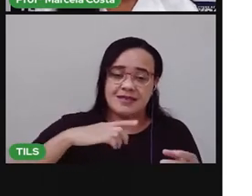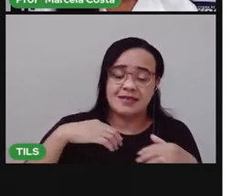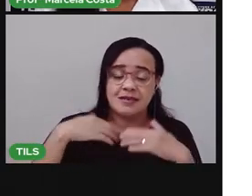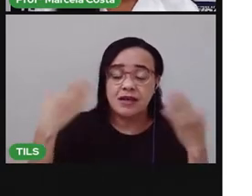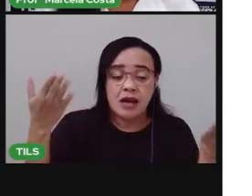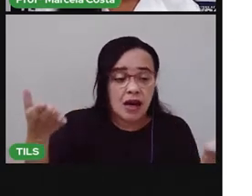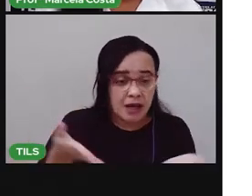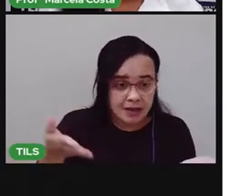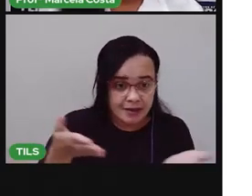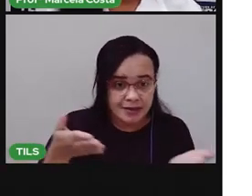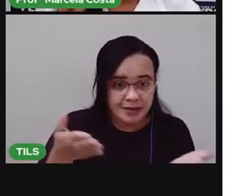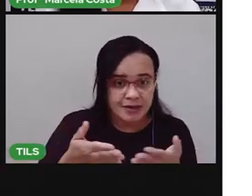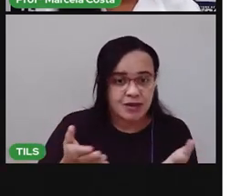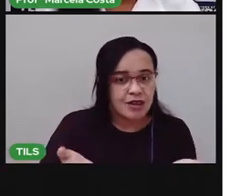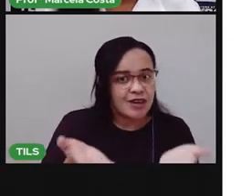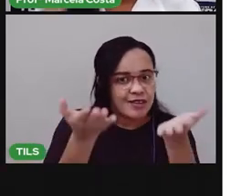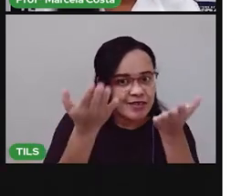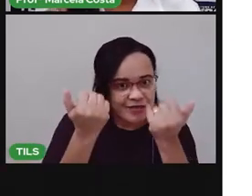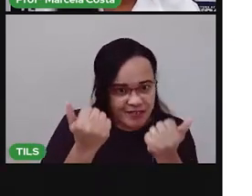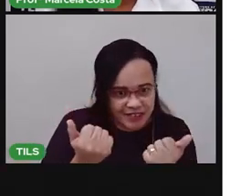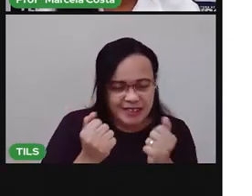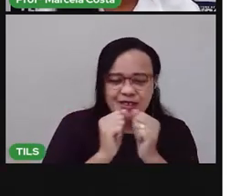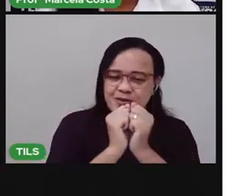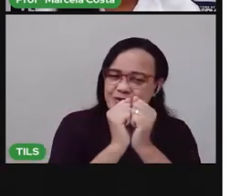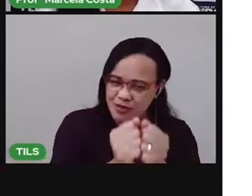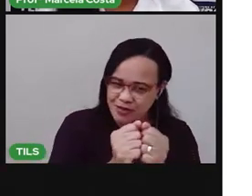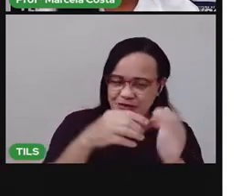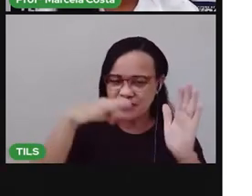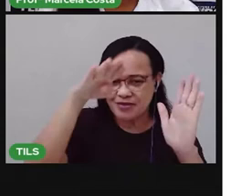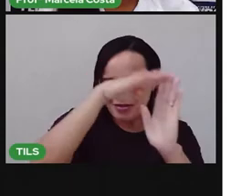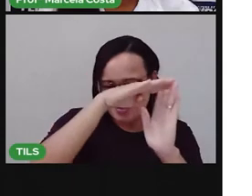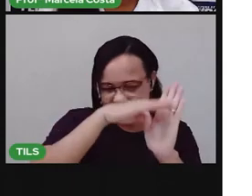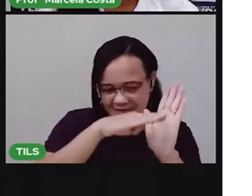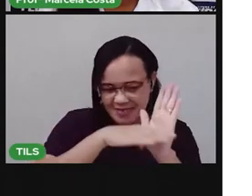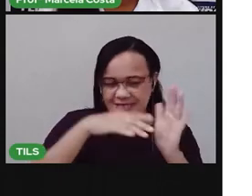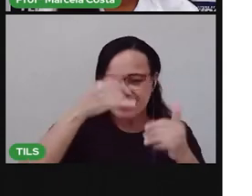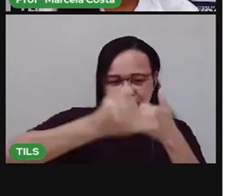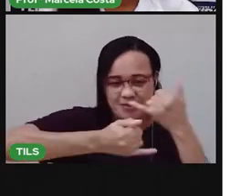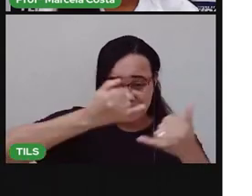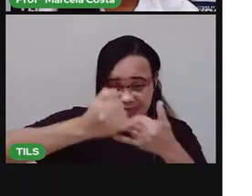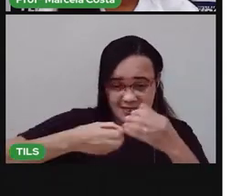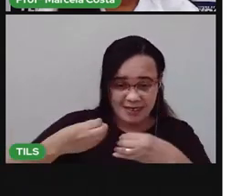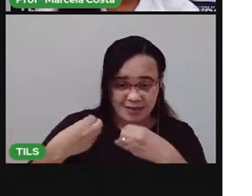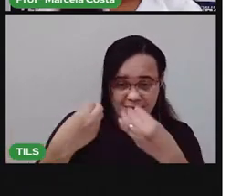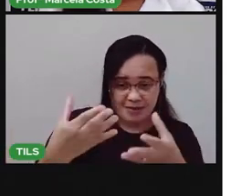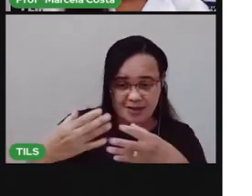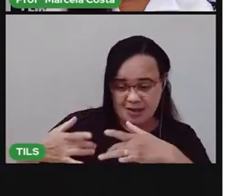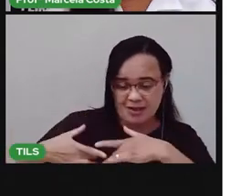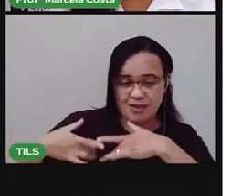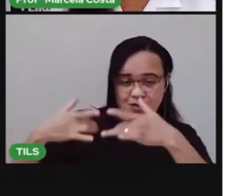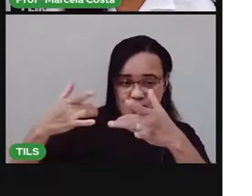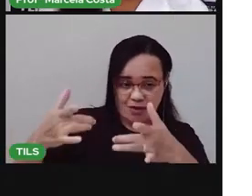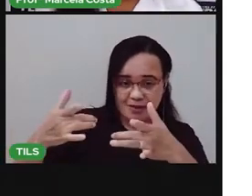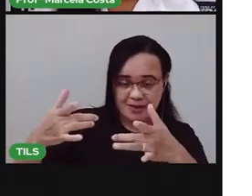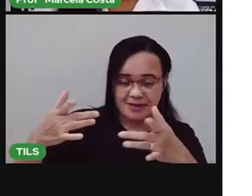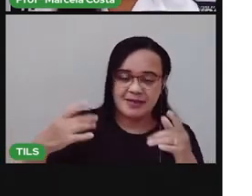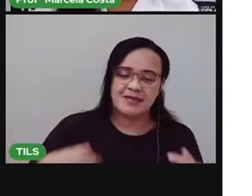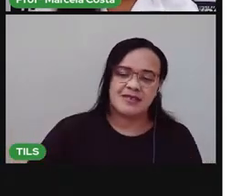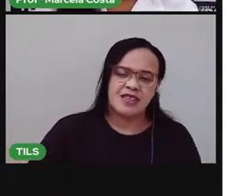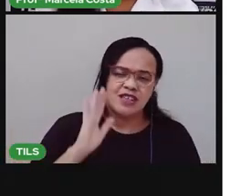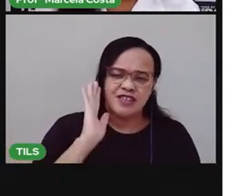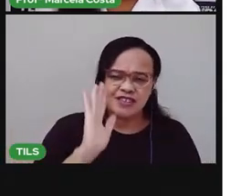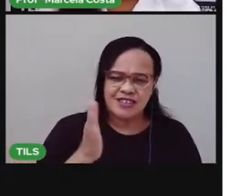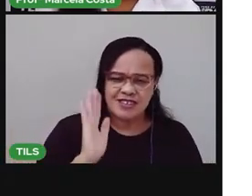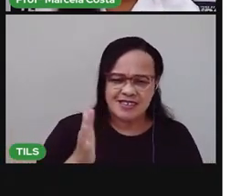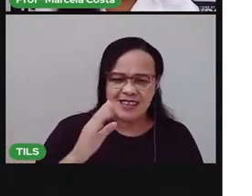criança. Vamos fazer uma lista de brinquedos pra doação? Eu já falei pra você que